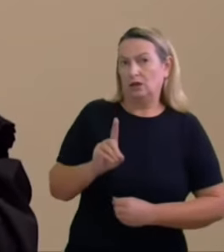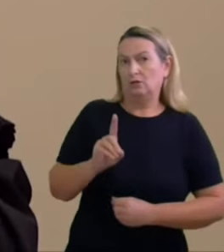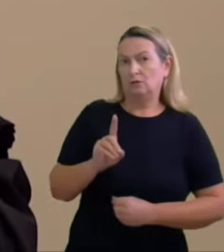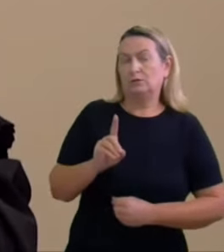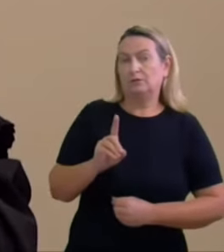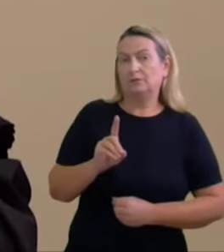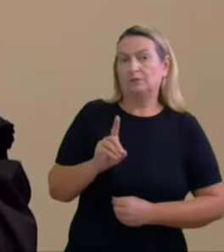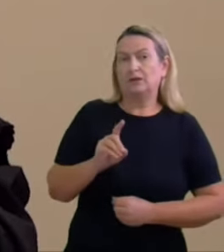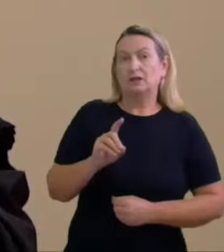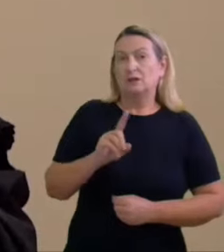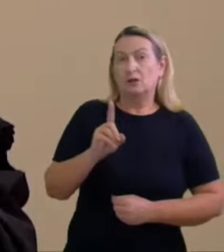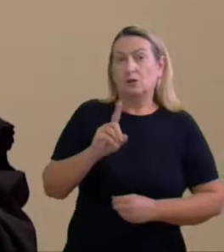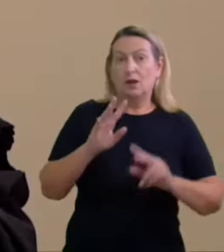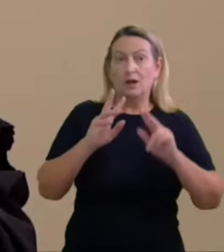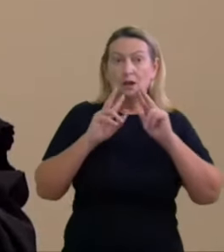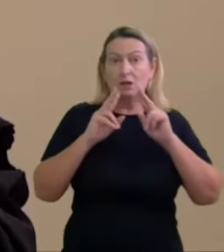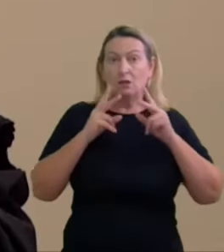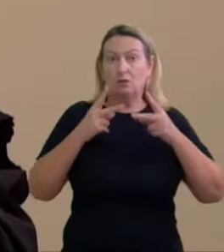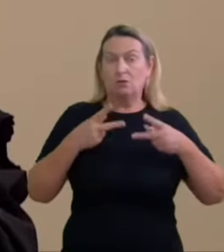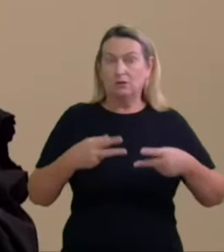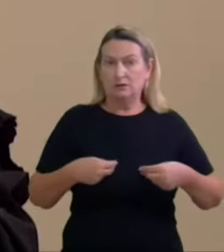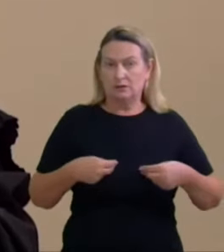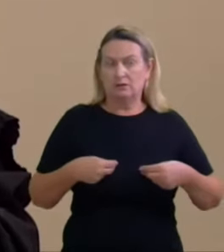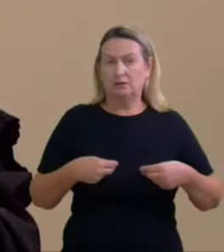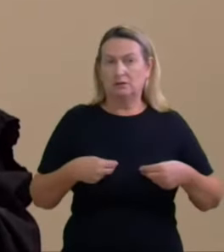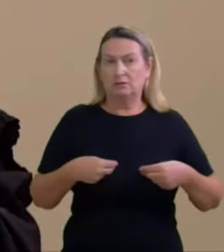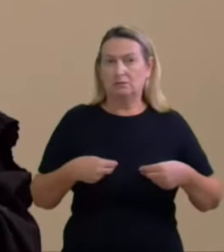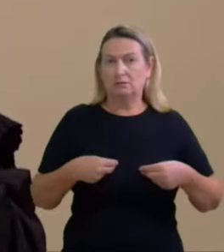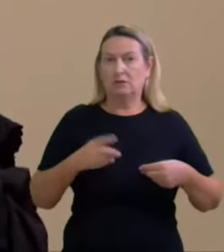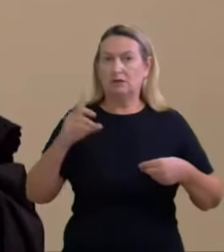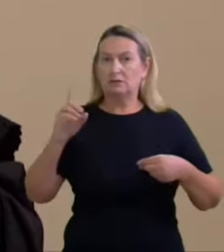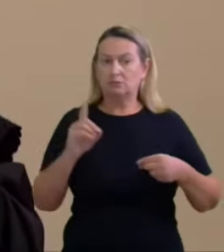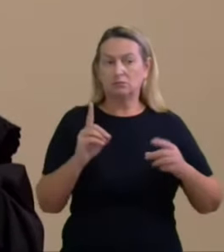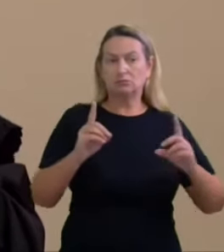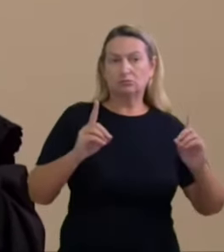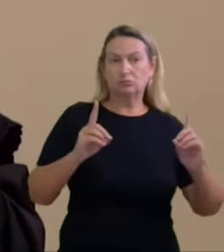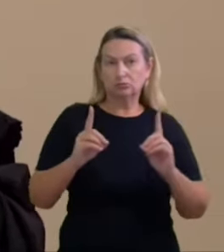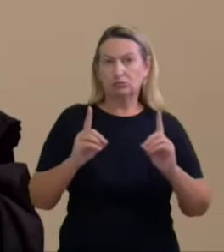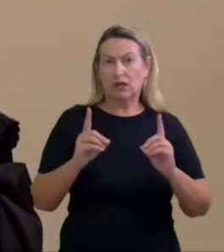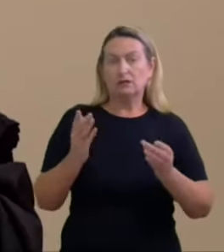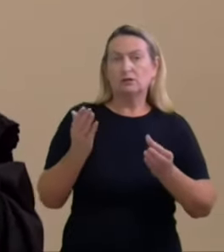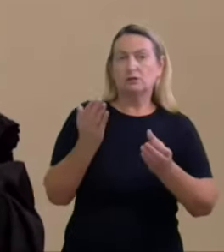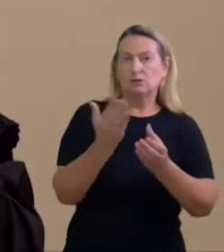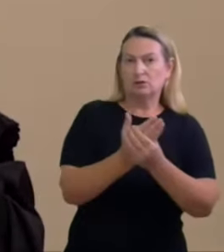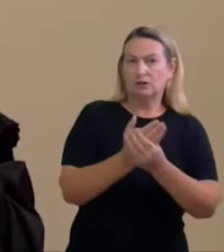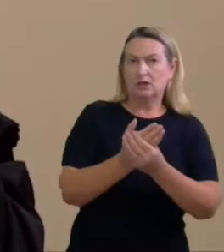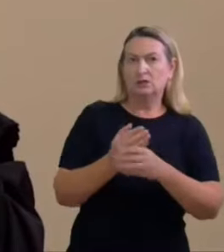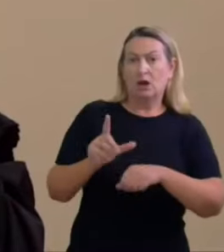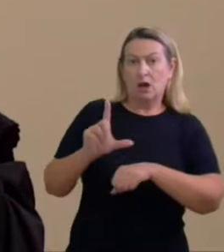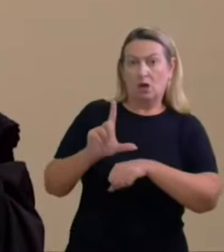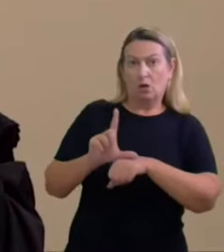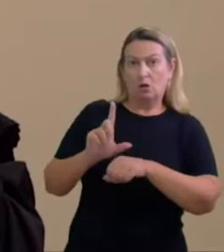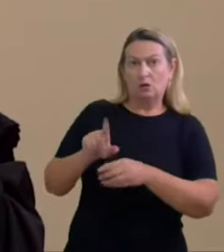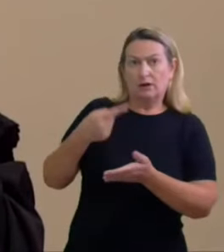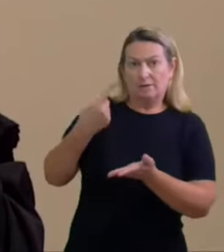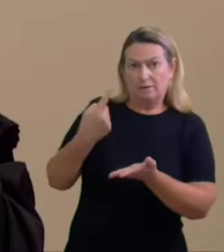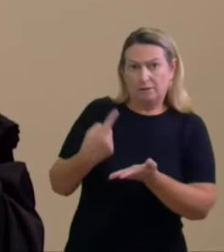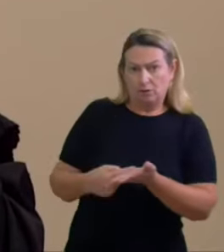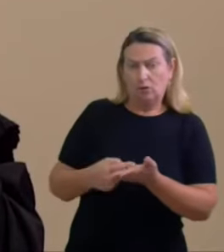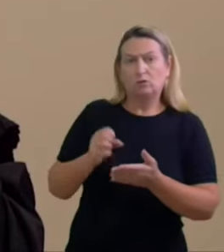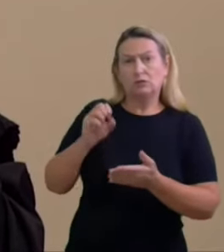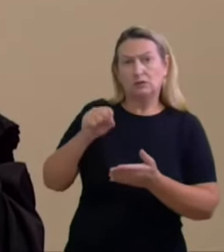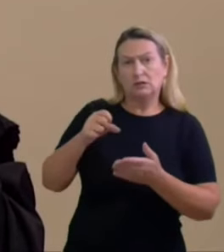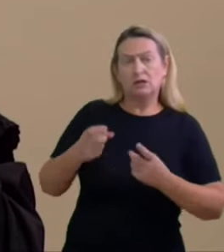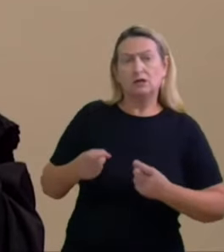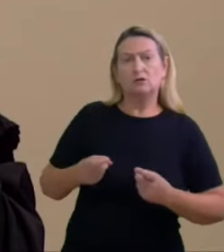ela não é reconhecida pelas partes do processo essa afirmação da loja foi instrumentalizada por declaração